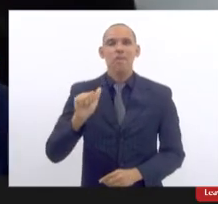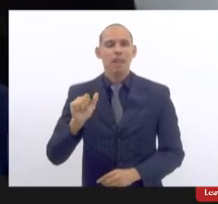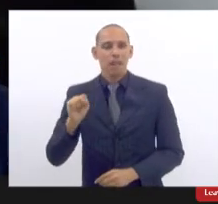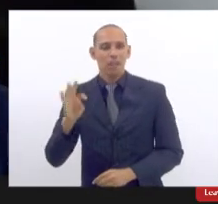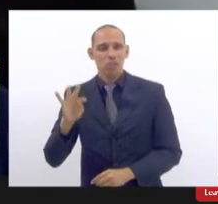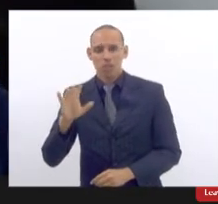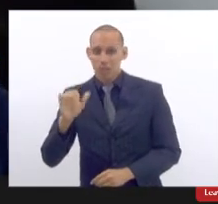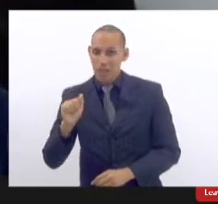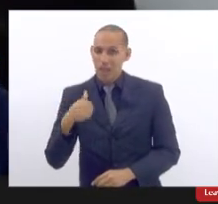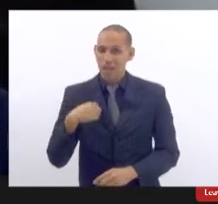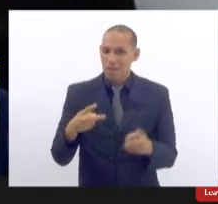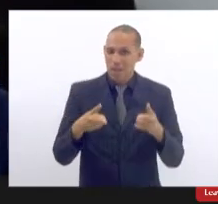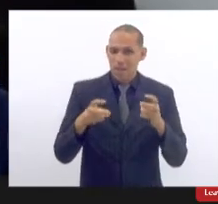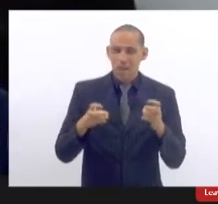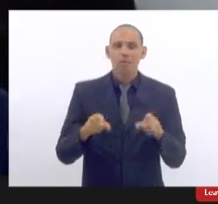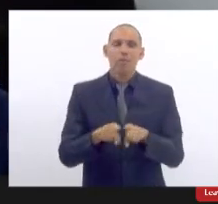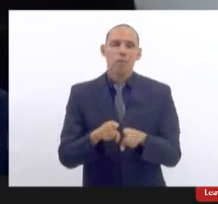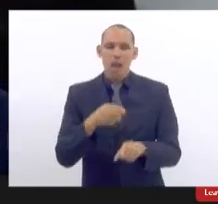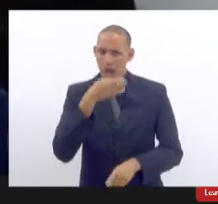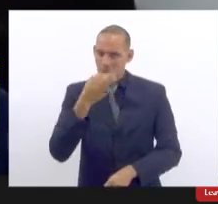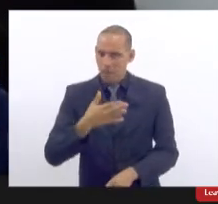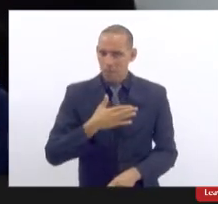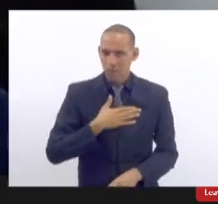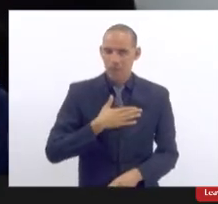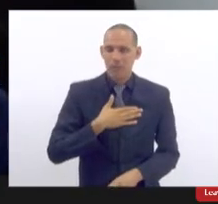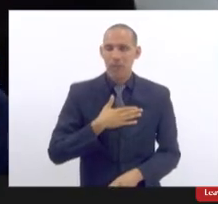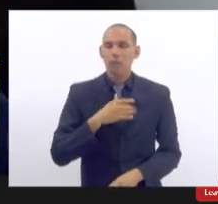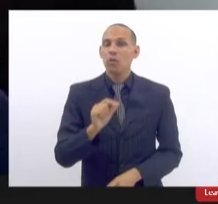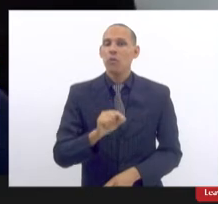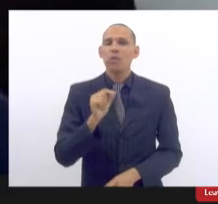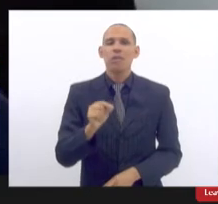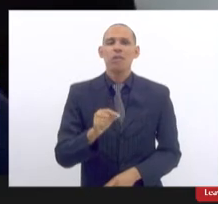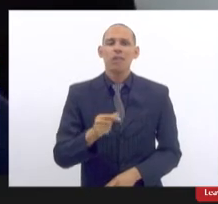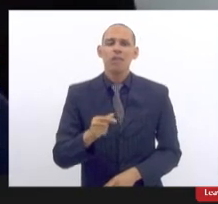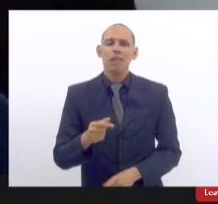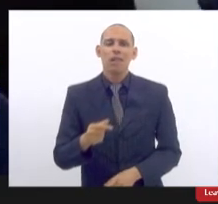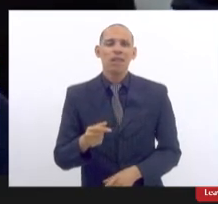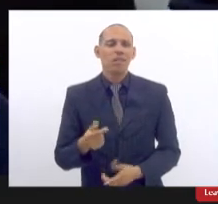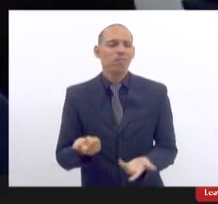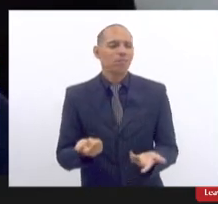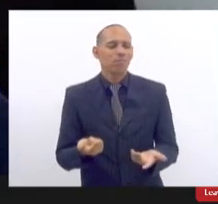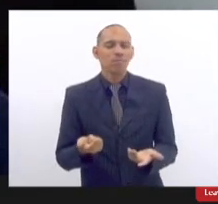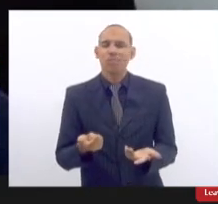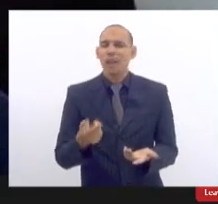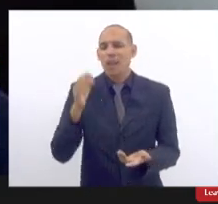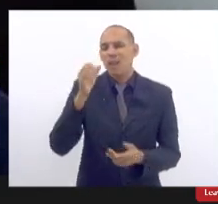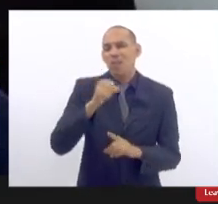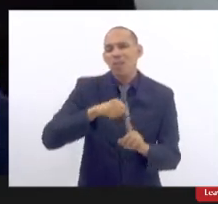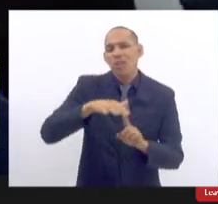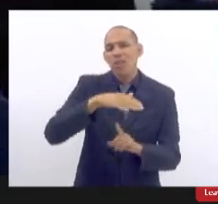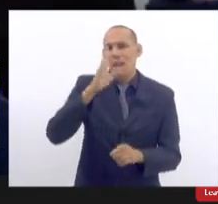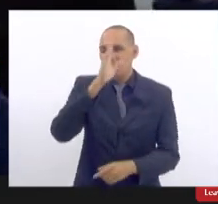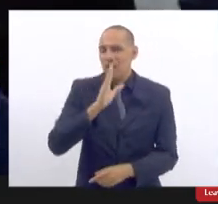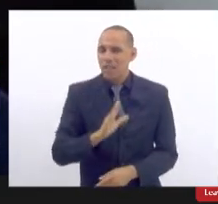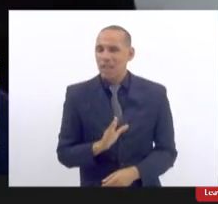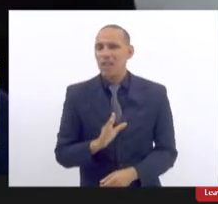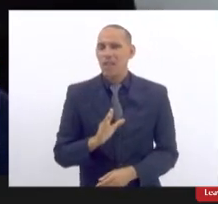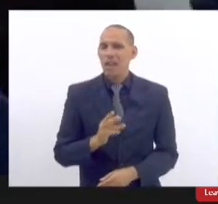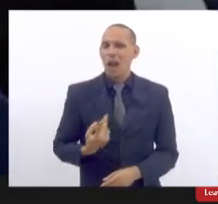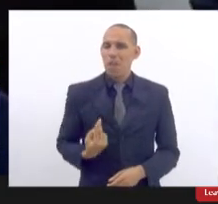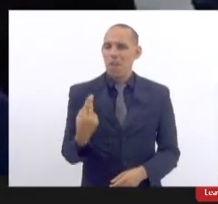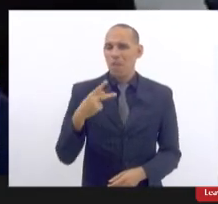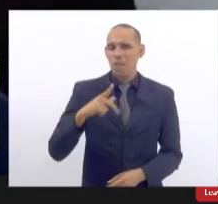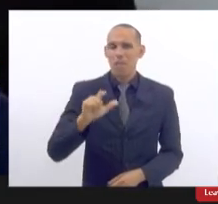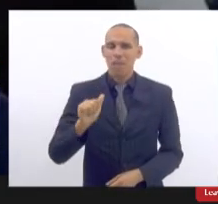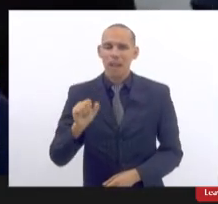minha opinião pessoal inclusive um papel muito tímido da Sociedade Brasileira de Cirurgia Plástica porque principalmente